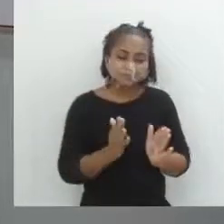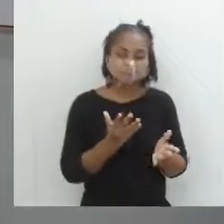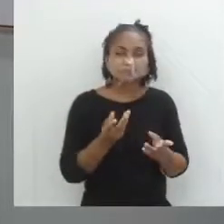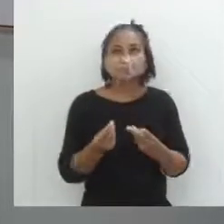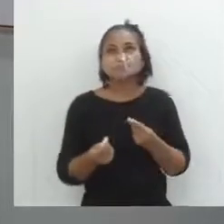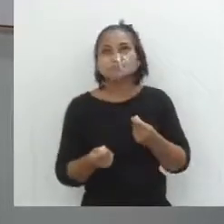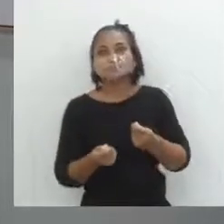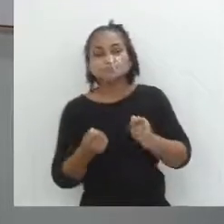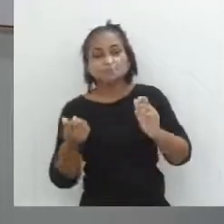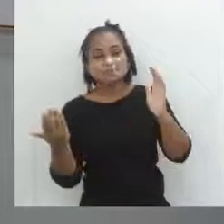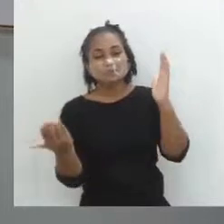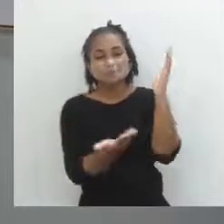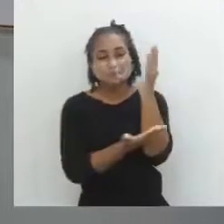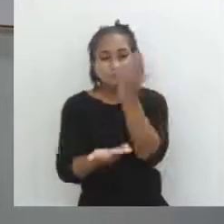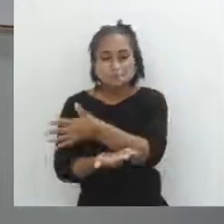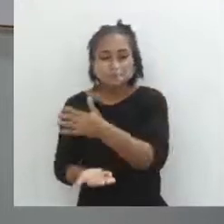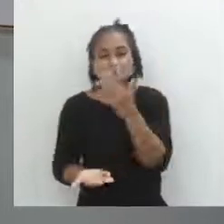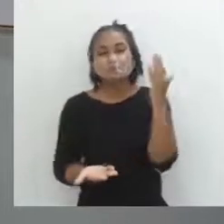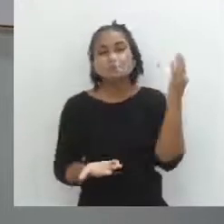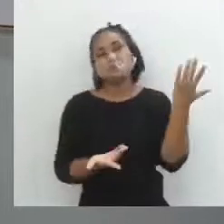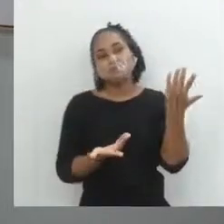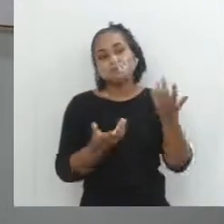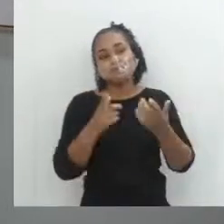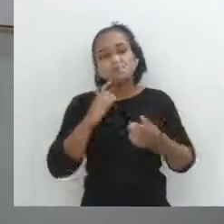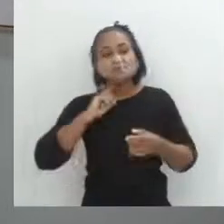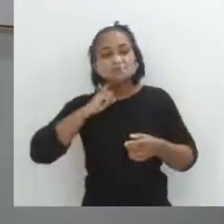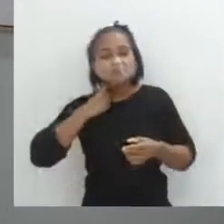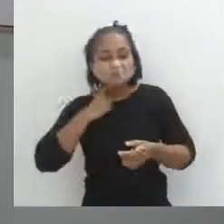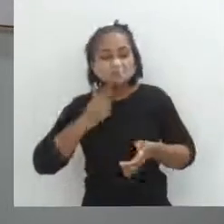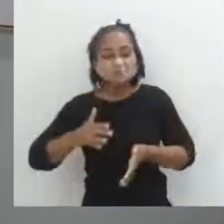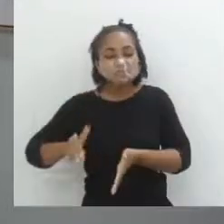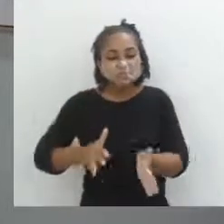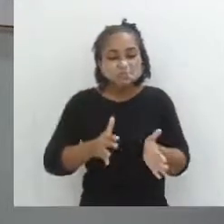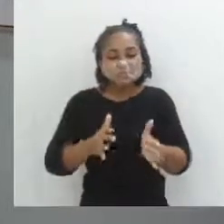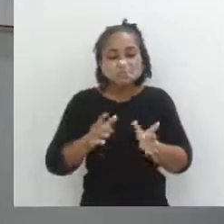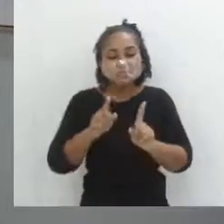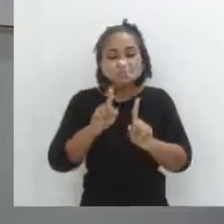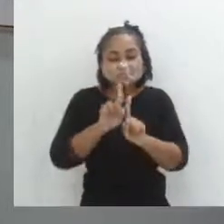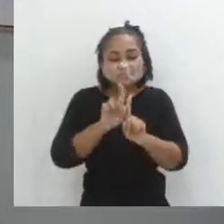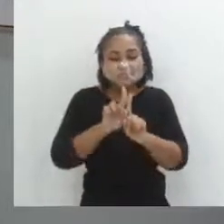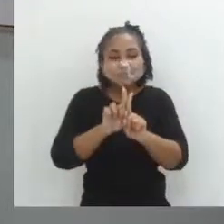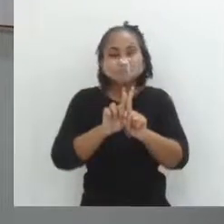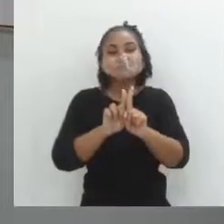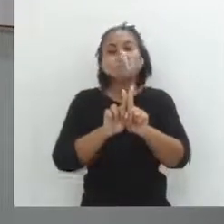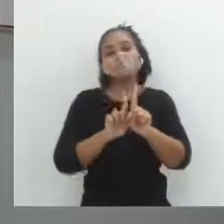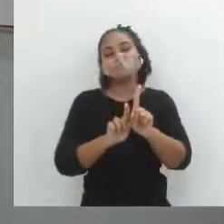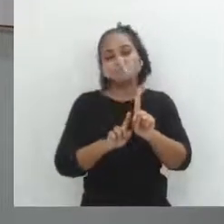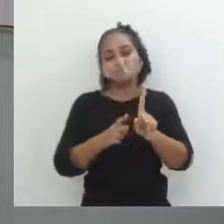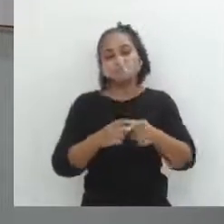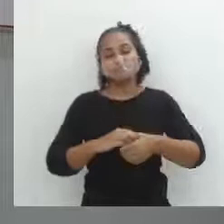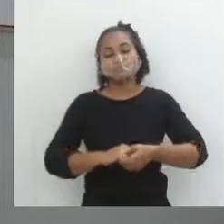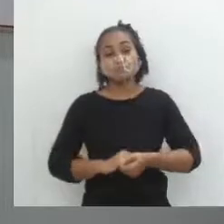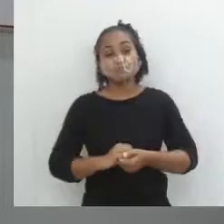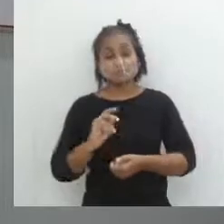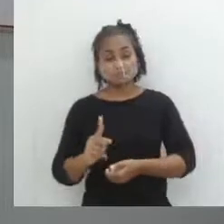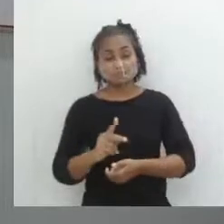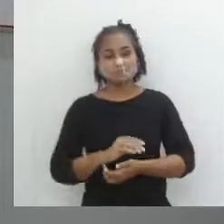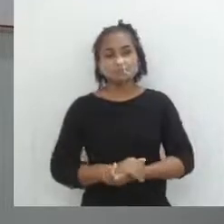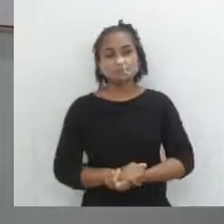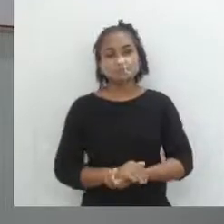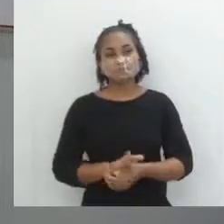desmatamento, poluição dos rios, essa quantidade, ela está cada vez mais se diminuindo, ok?